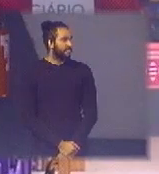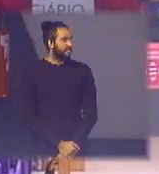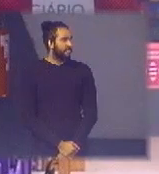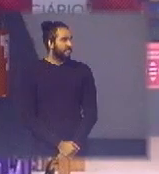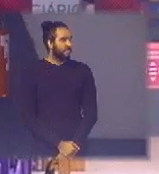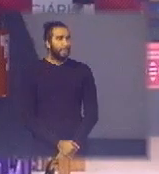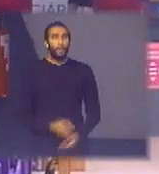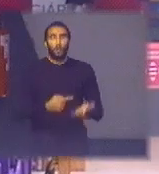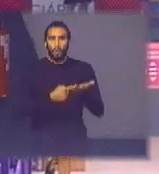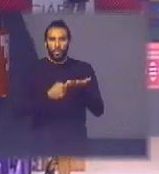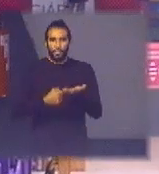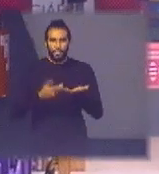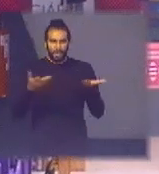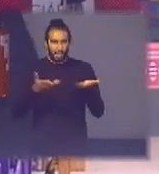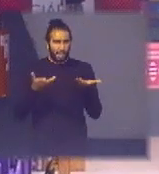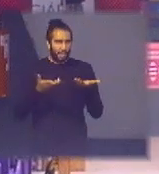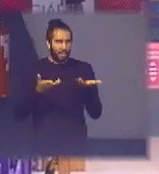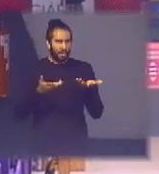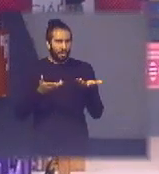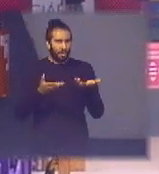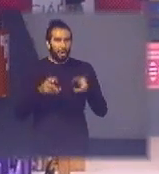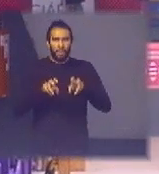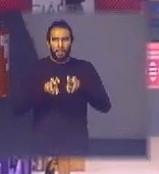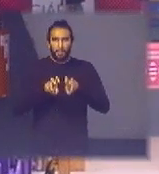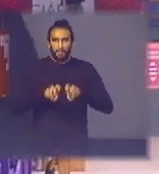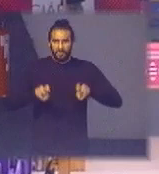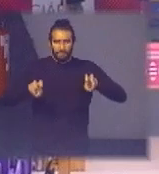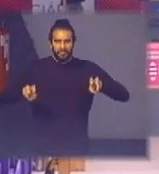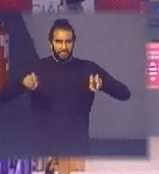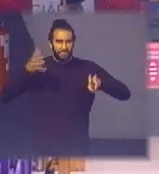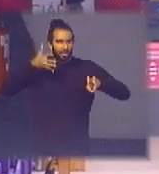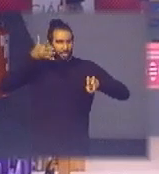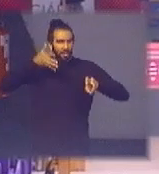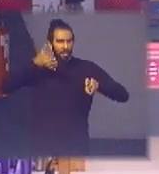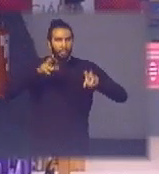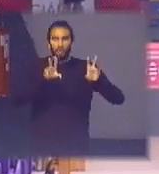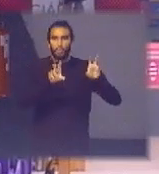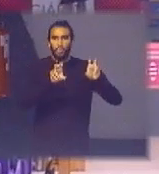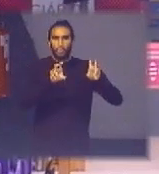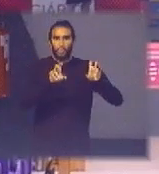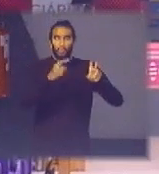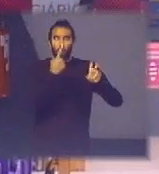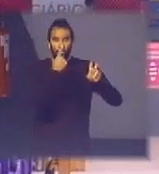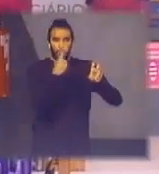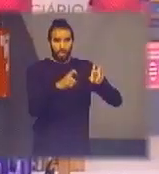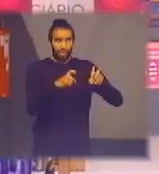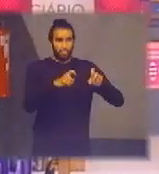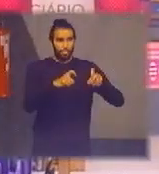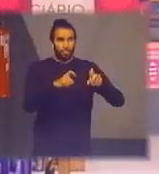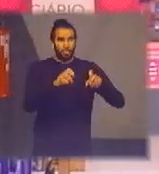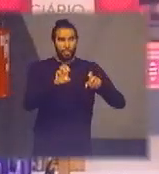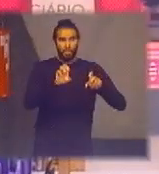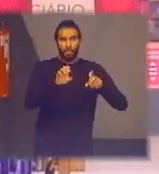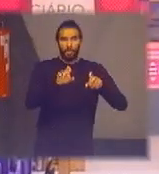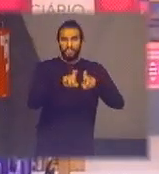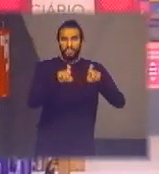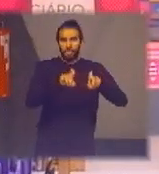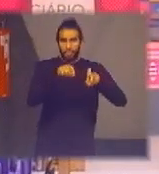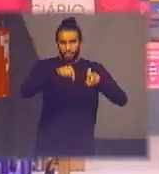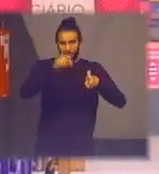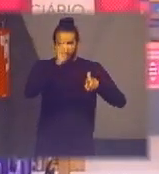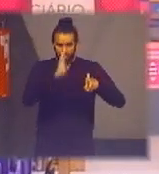convidamos agora para compor o painel com o tema a realidade do lixo eletrônico no Brasil o doutor em desenvolvimento